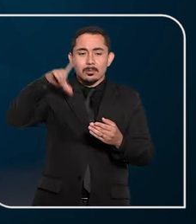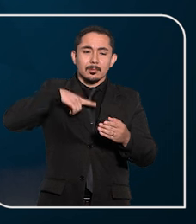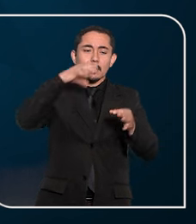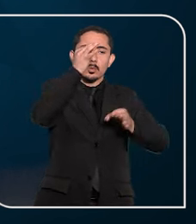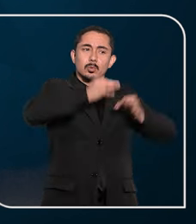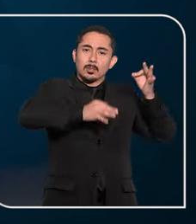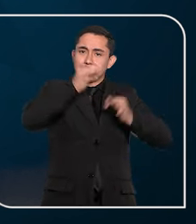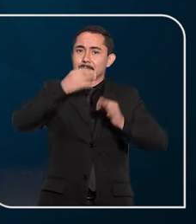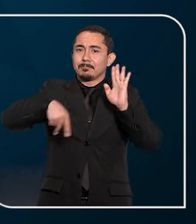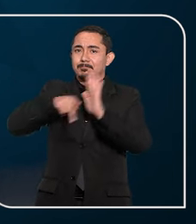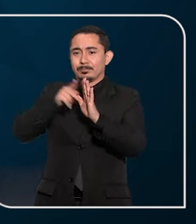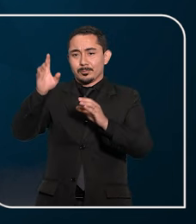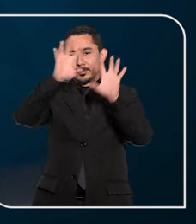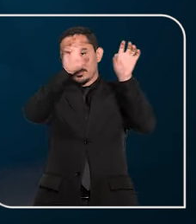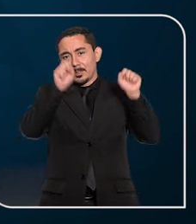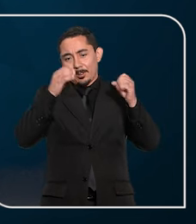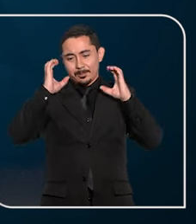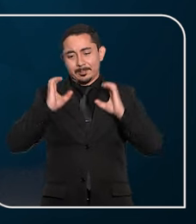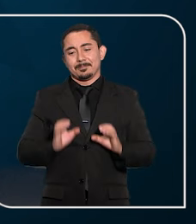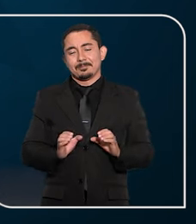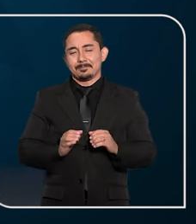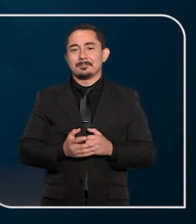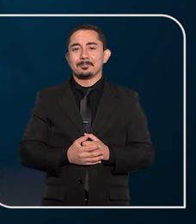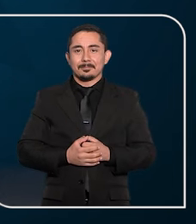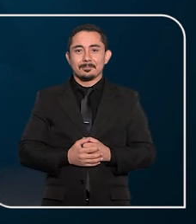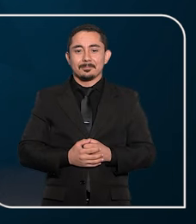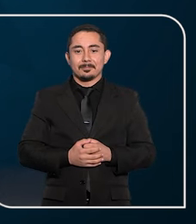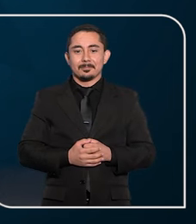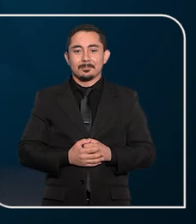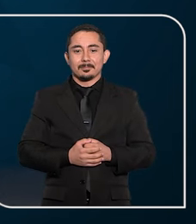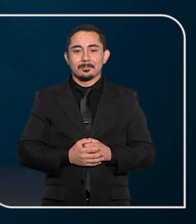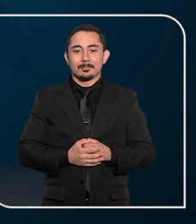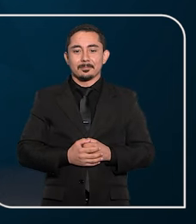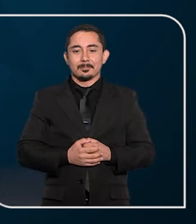no dia a dia dos julgamentos do Tribunal da Cidadania.